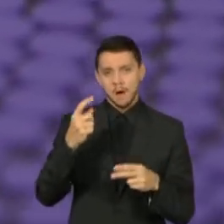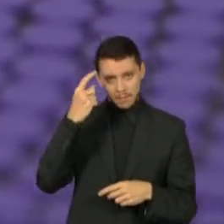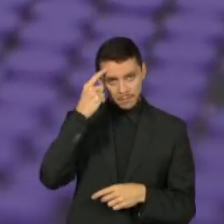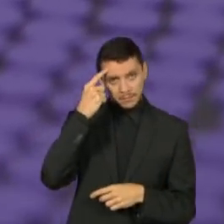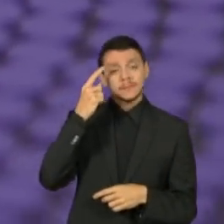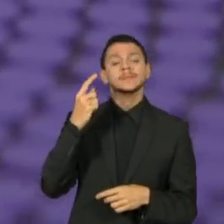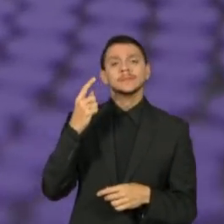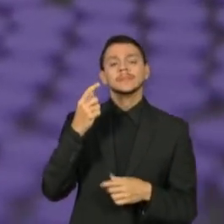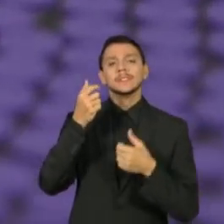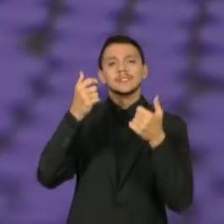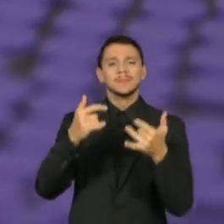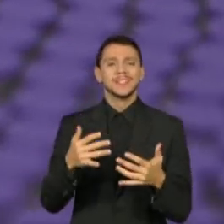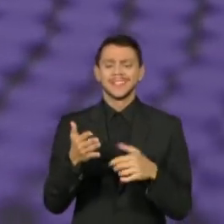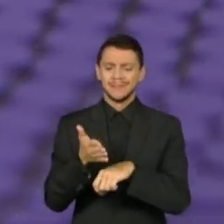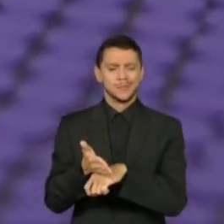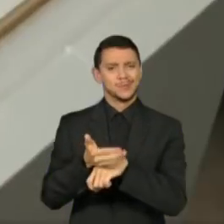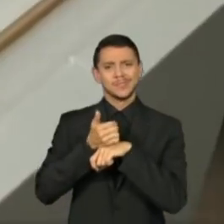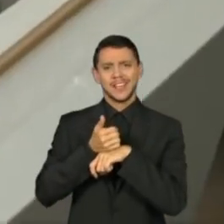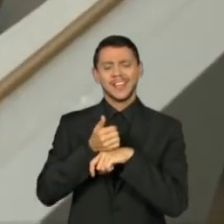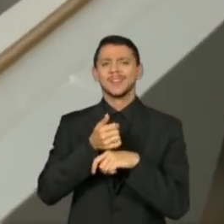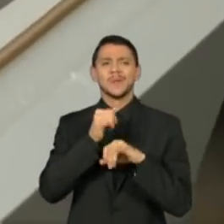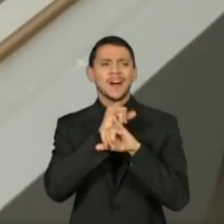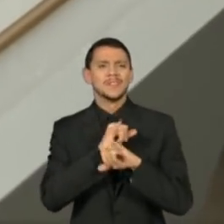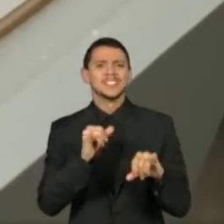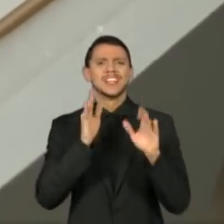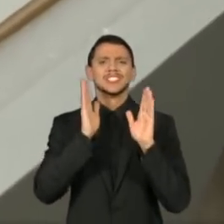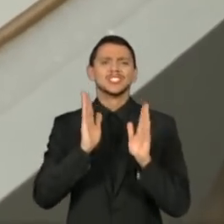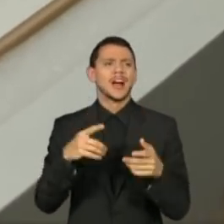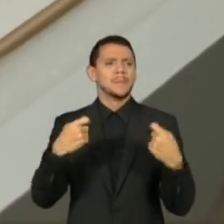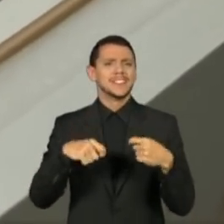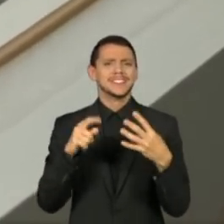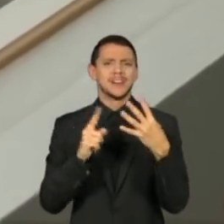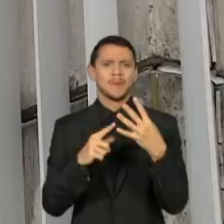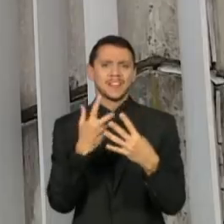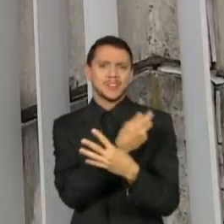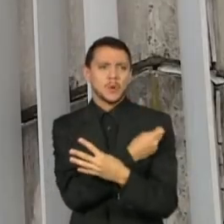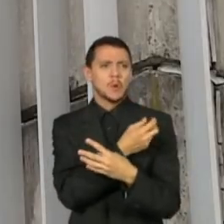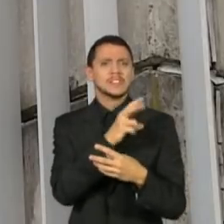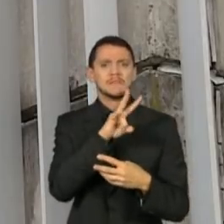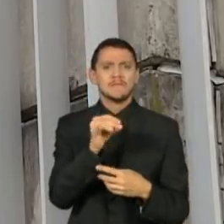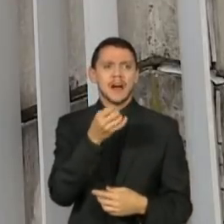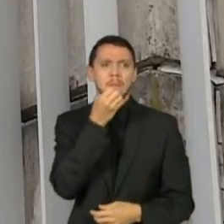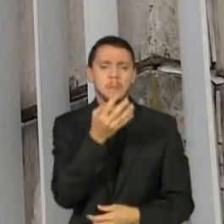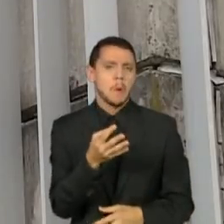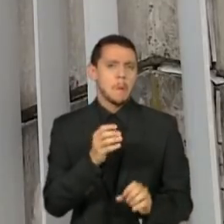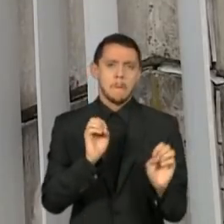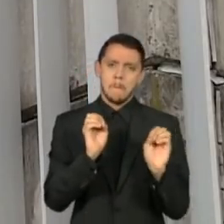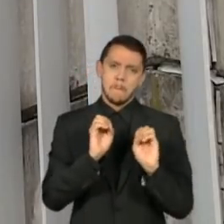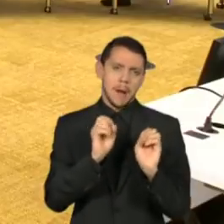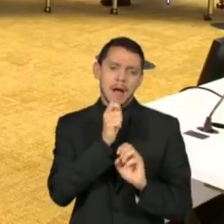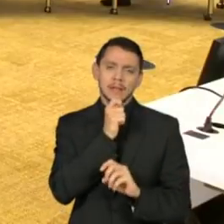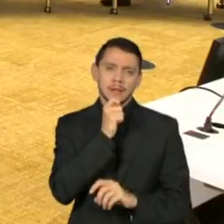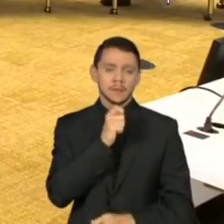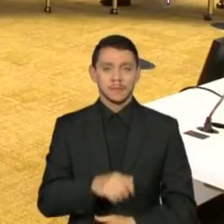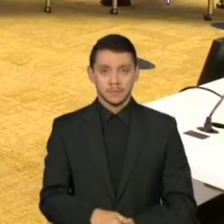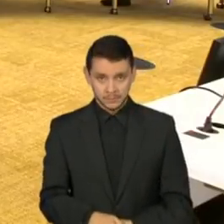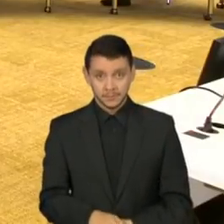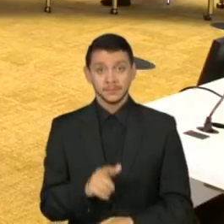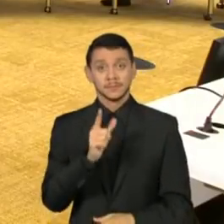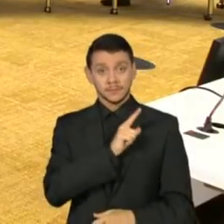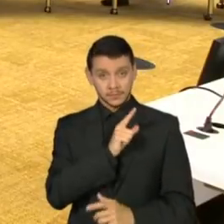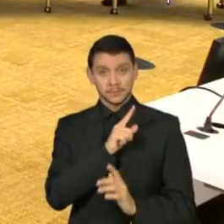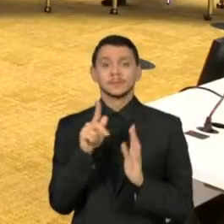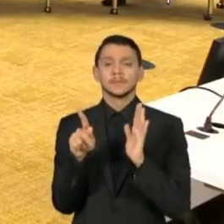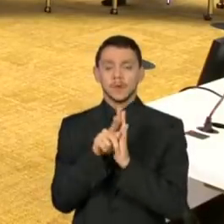que é cedo para afirmar a necessidade e a eficácia da quarta dose. Ontem, o Conselho Executivo da Organização